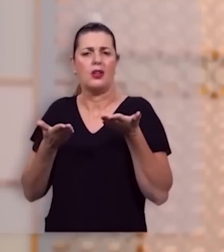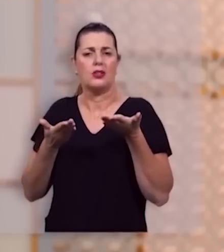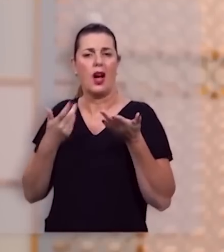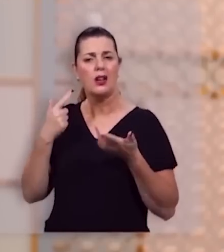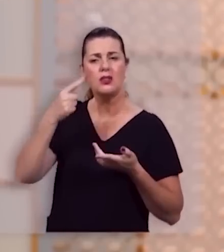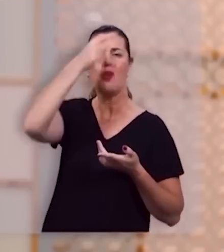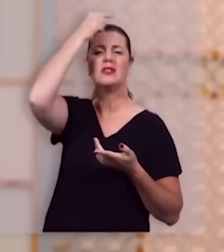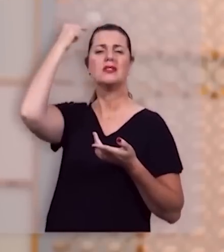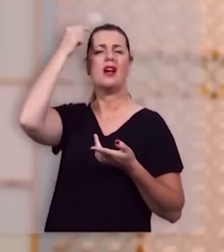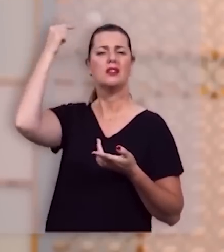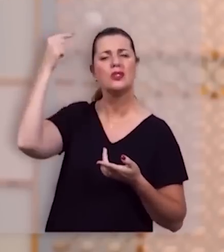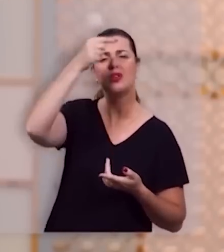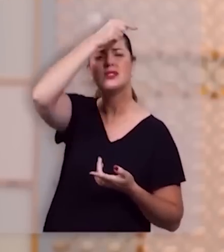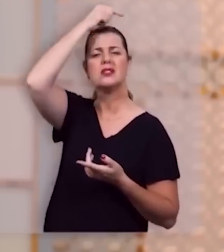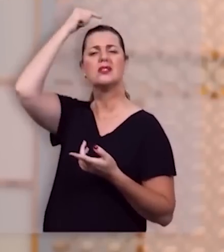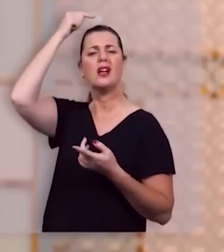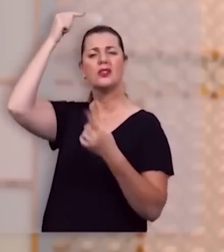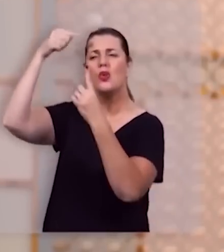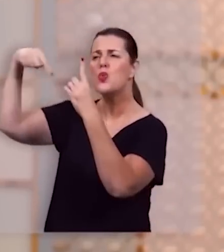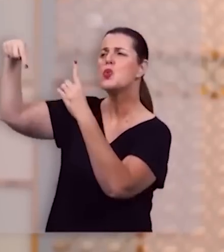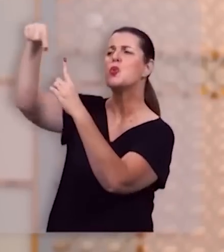santo, santo, santo.